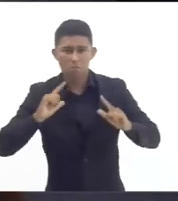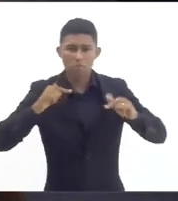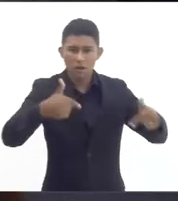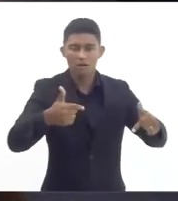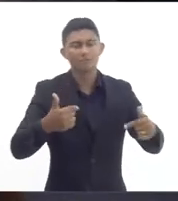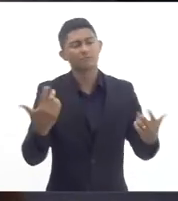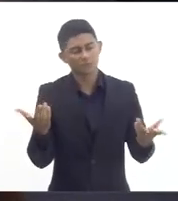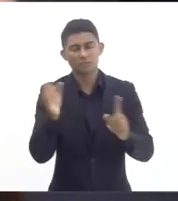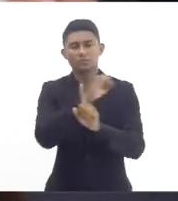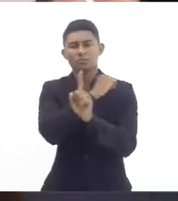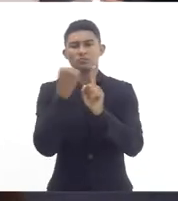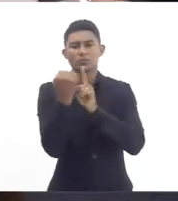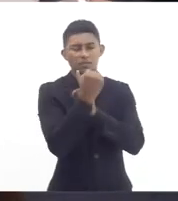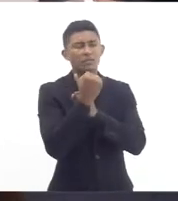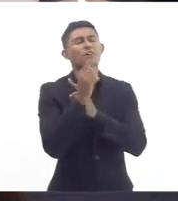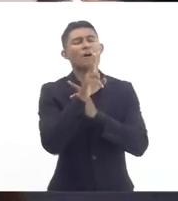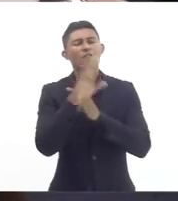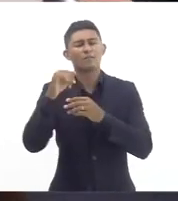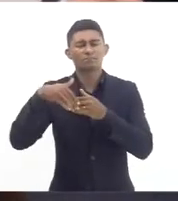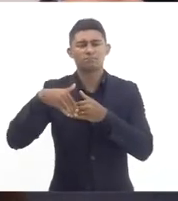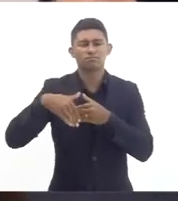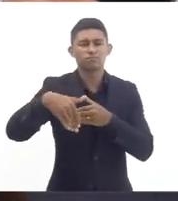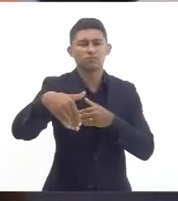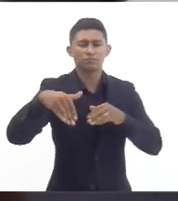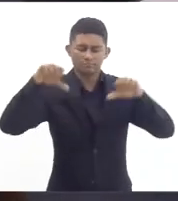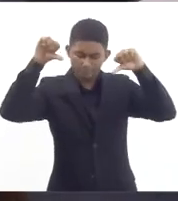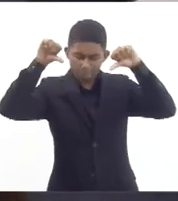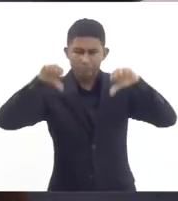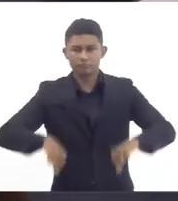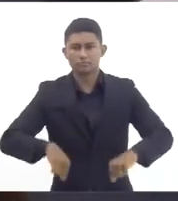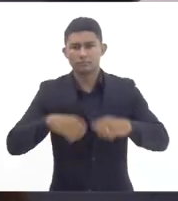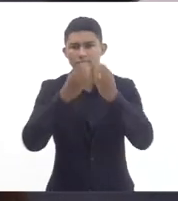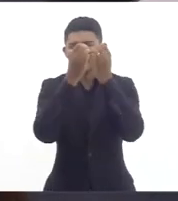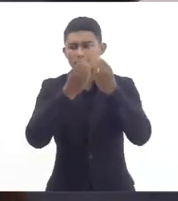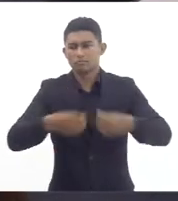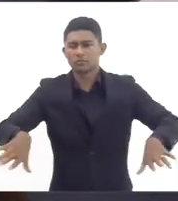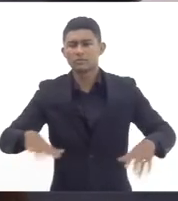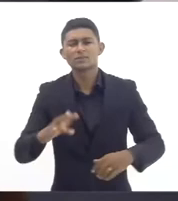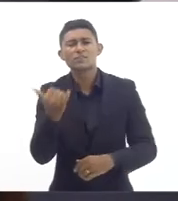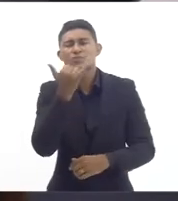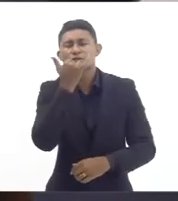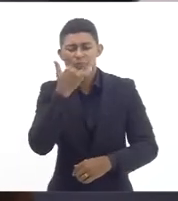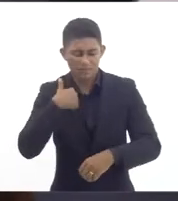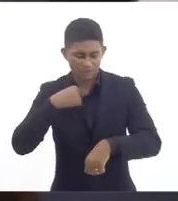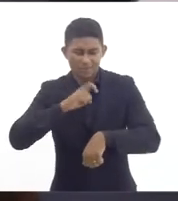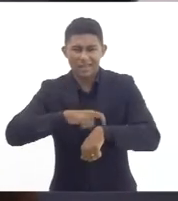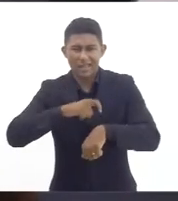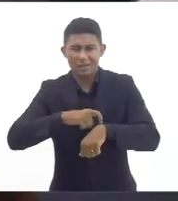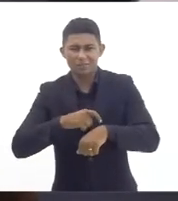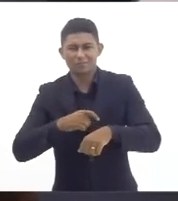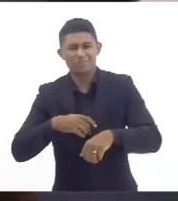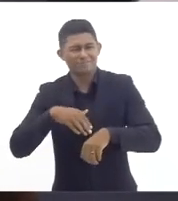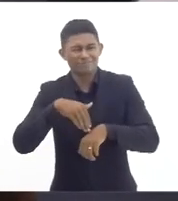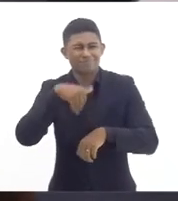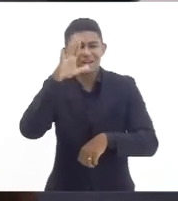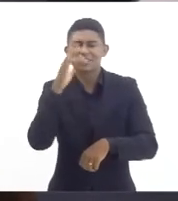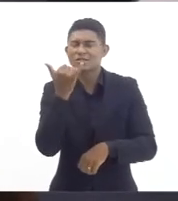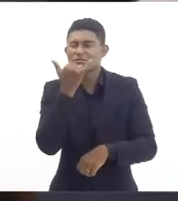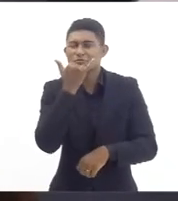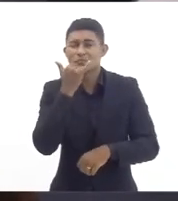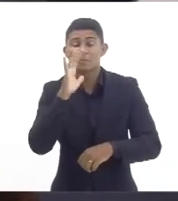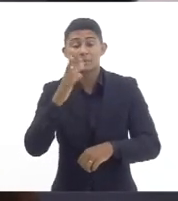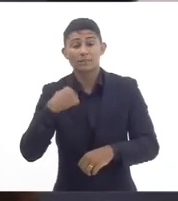ter uma sociedade cada vez mais deficitária desculpa aí ter estourado o tempo só quero lembrar que tem a